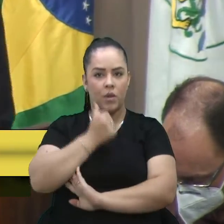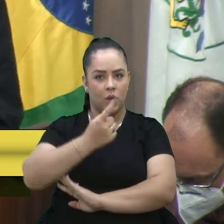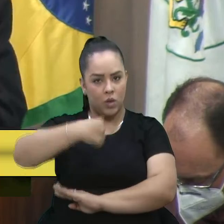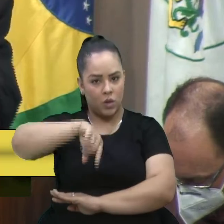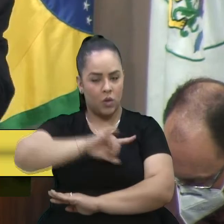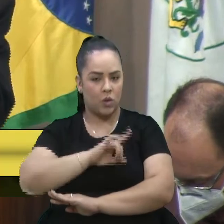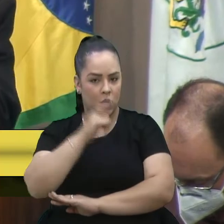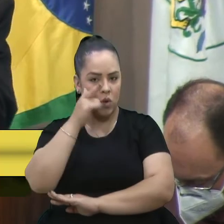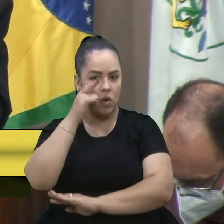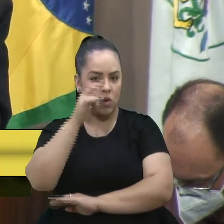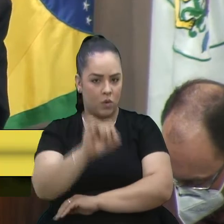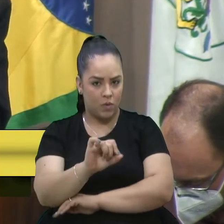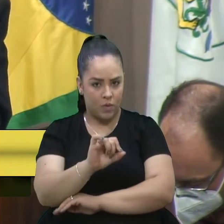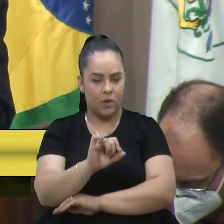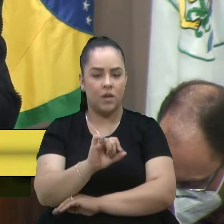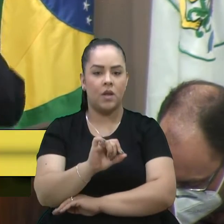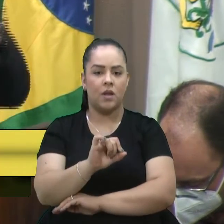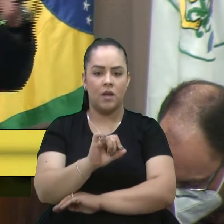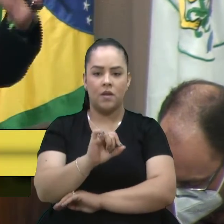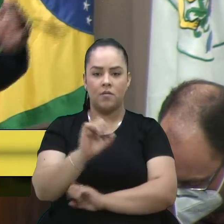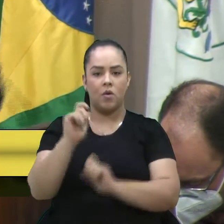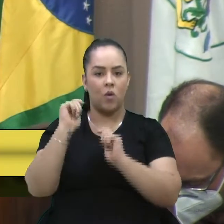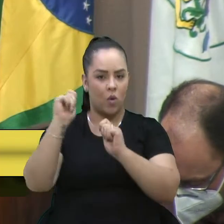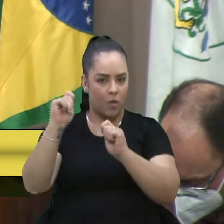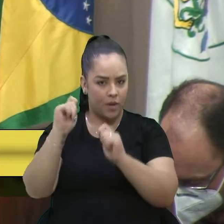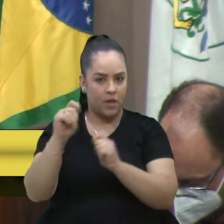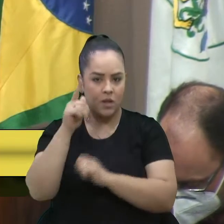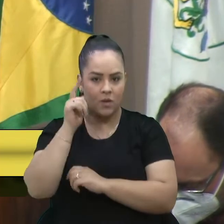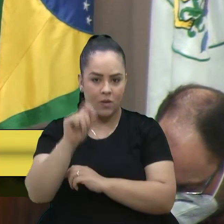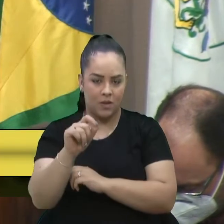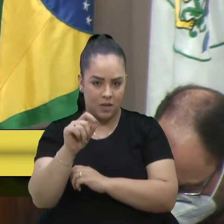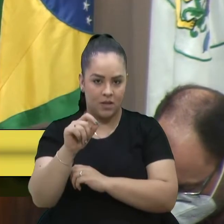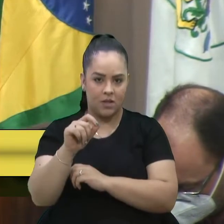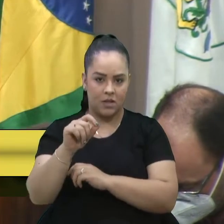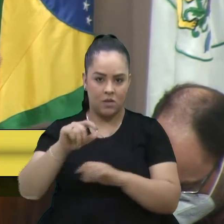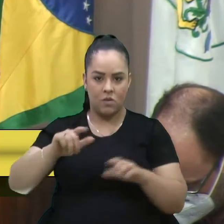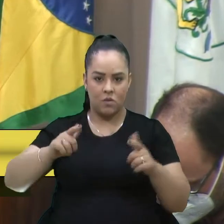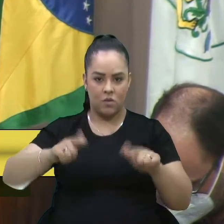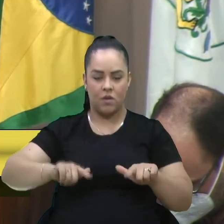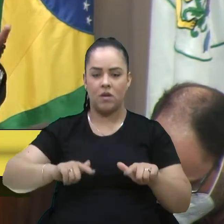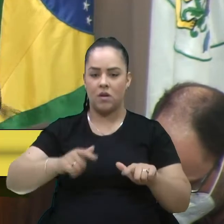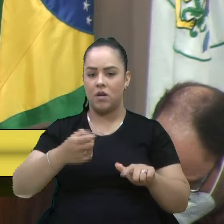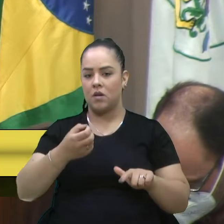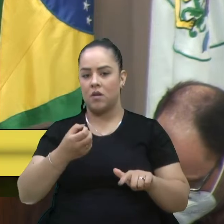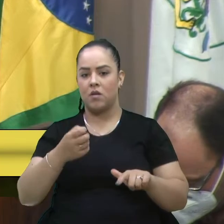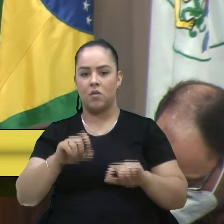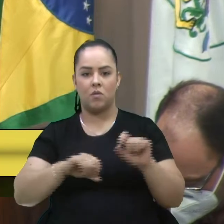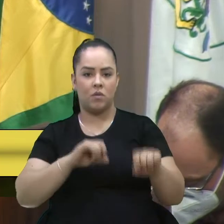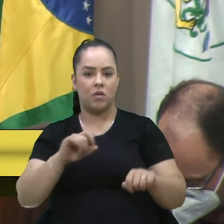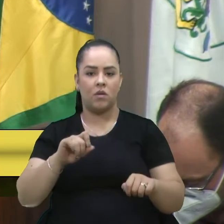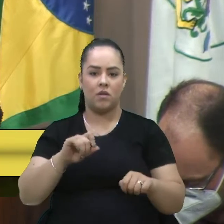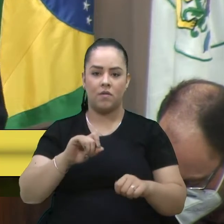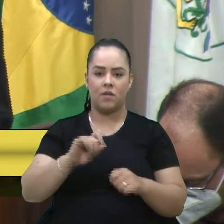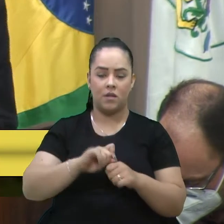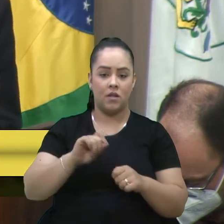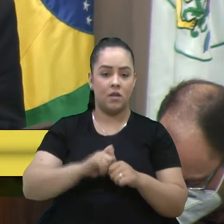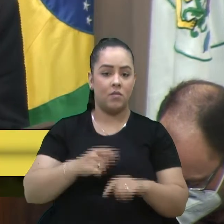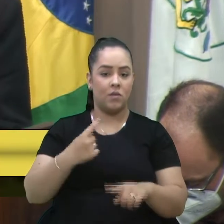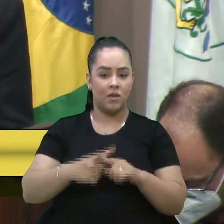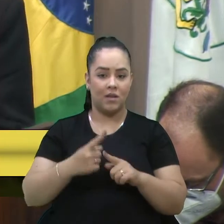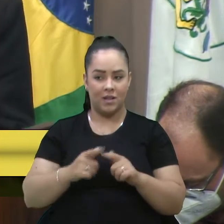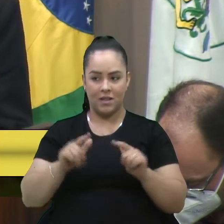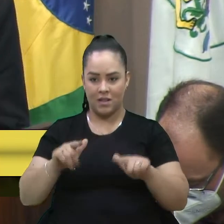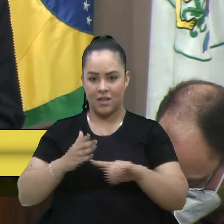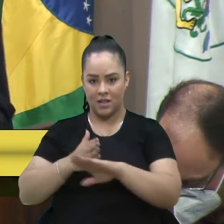possamos comemorar essa conquista dessa rotatória, uma intervenção que venha a salvar vidas ali, naquele